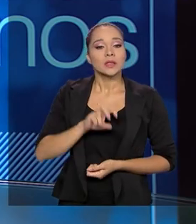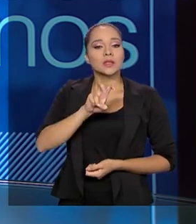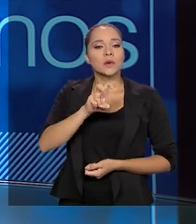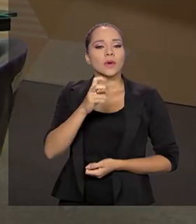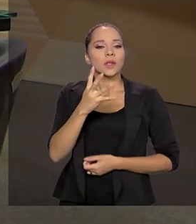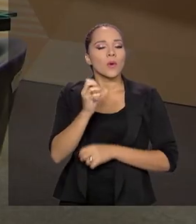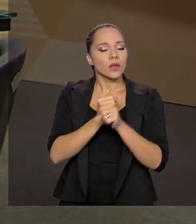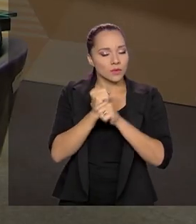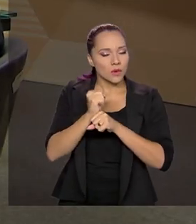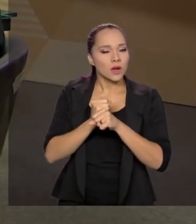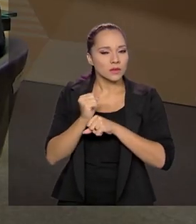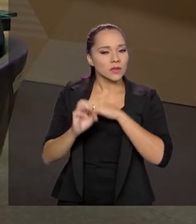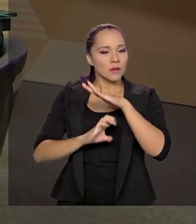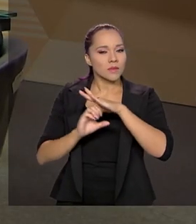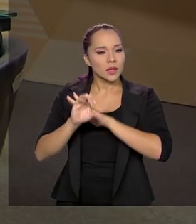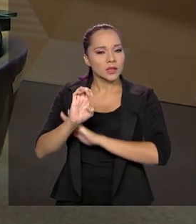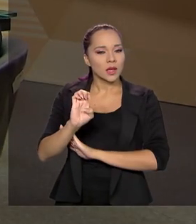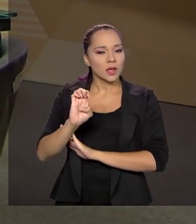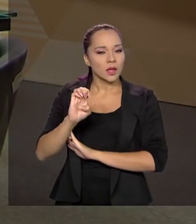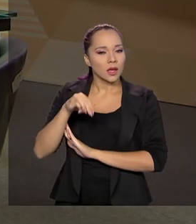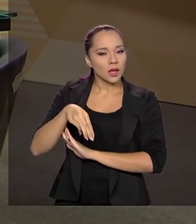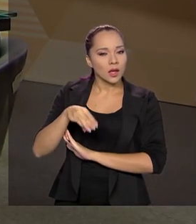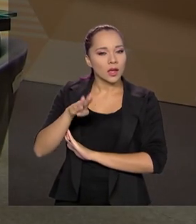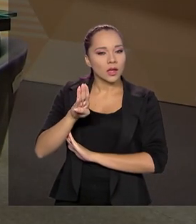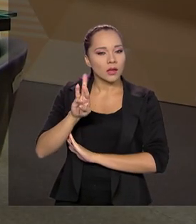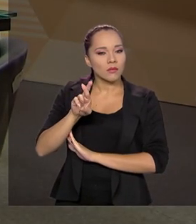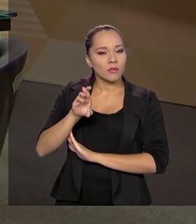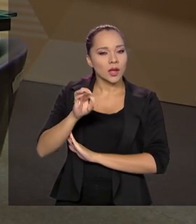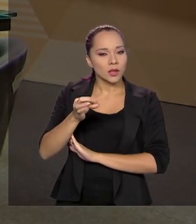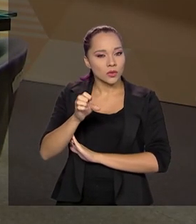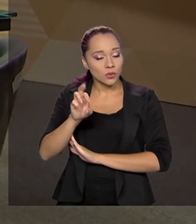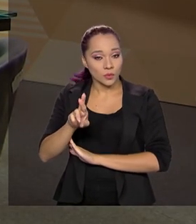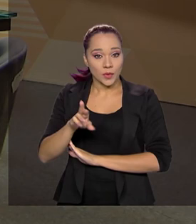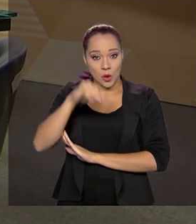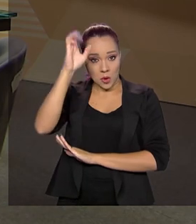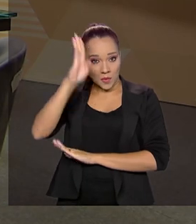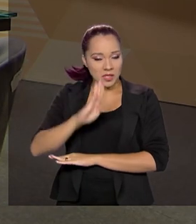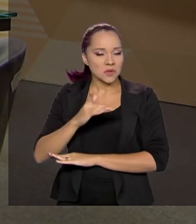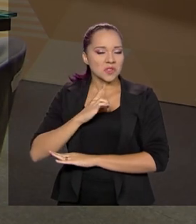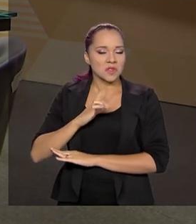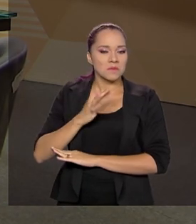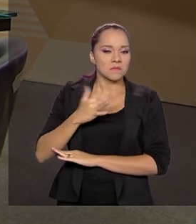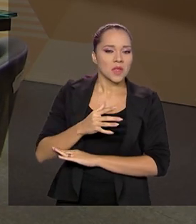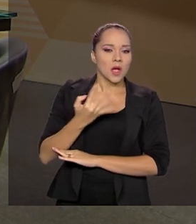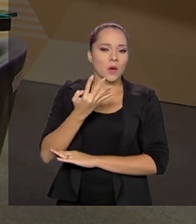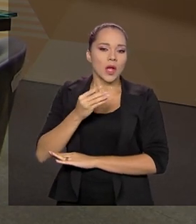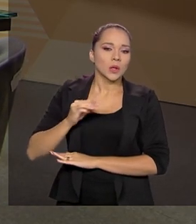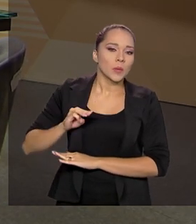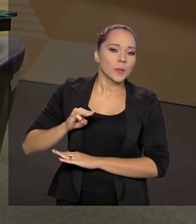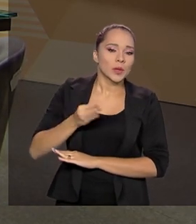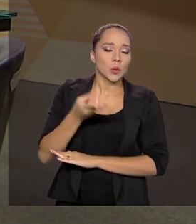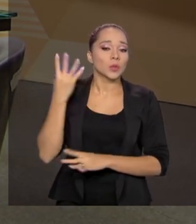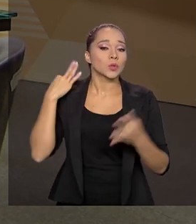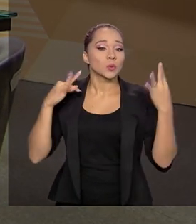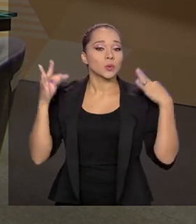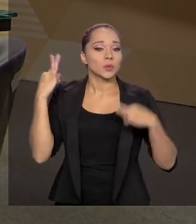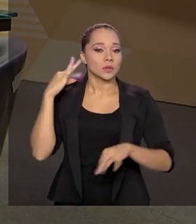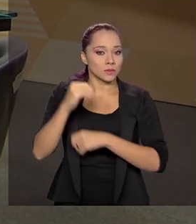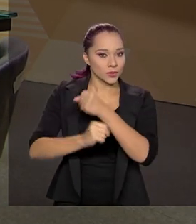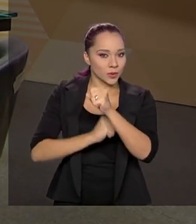anos de Embratur. O Brasil, ele recebia em torno de 4 milhões de turistas ano.